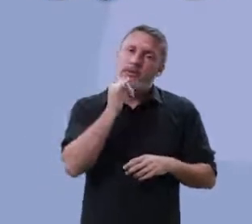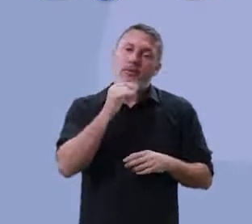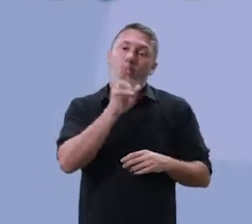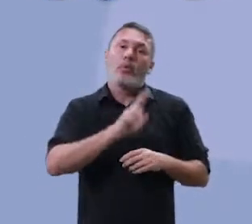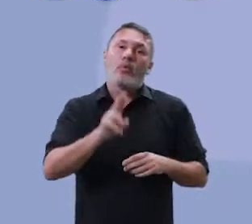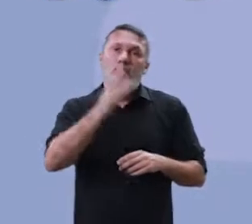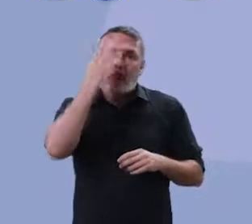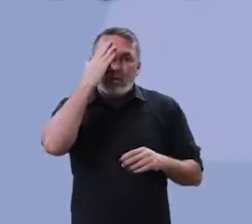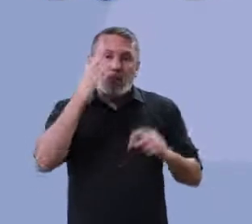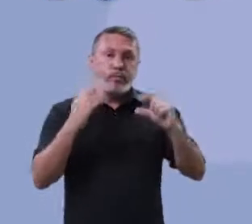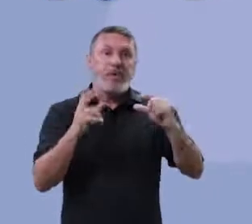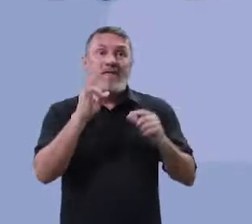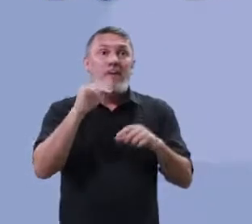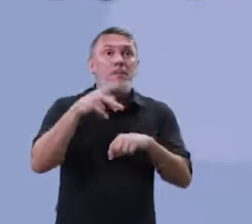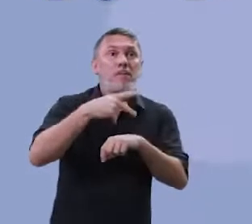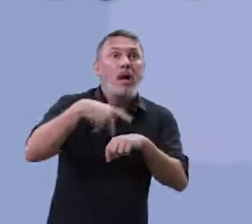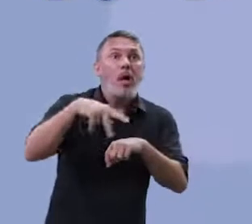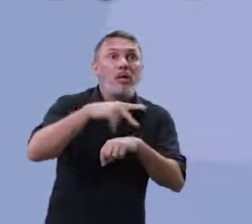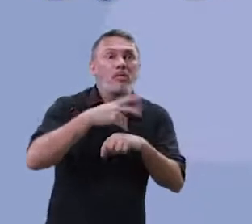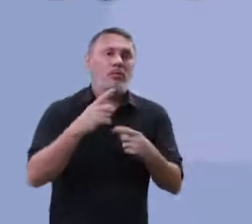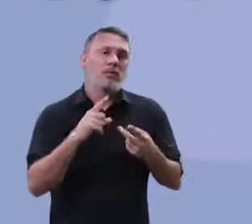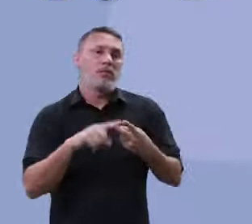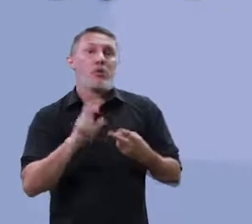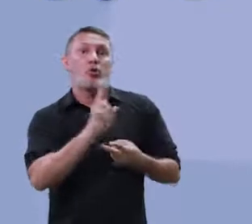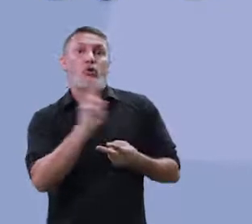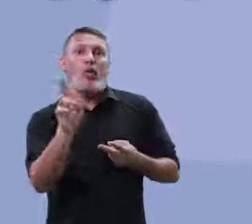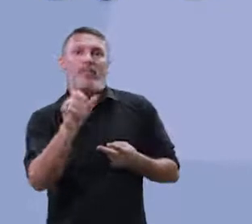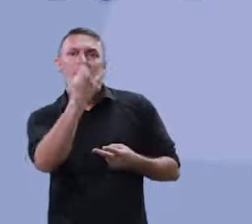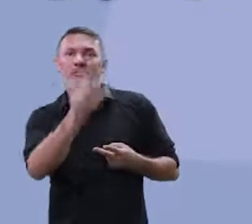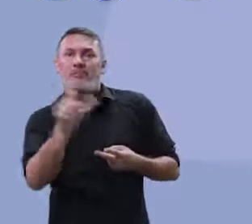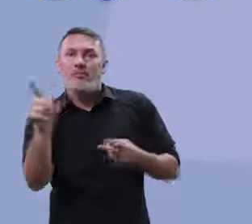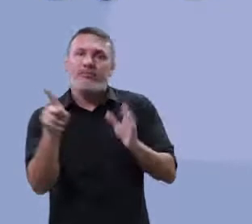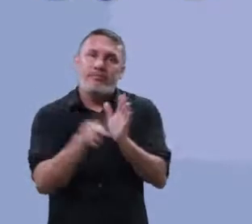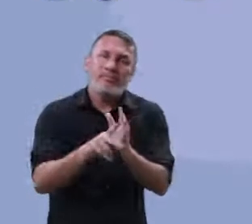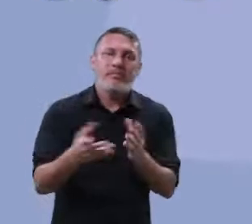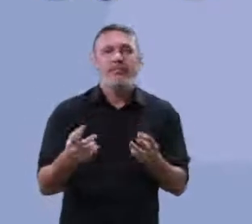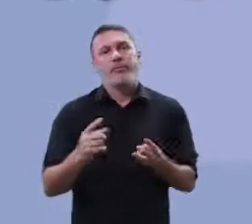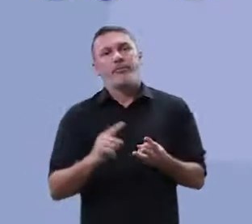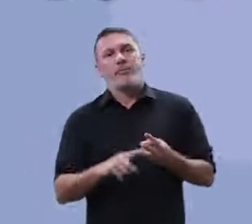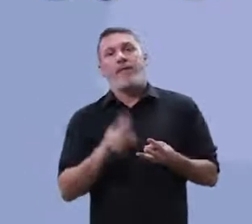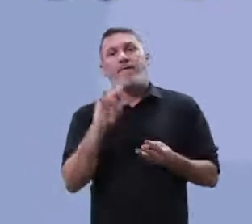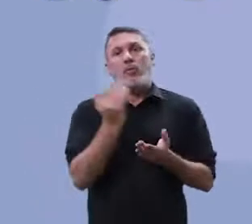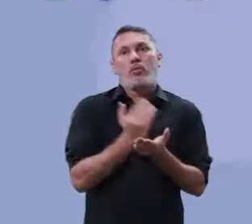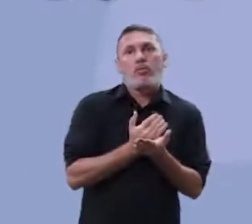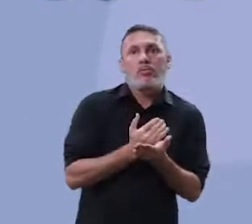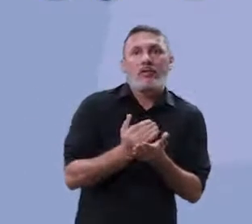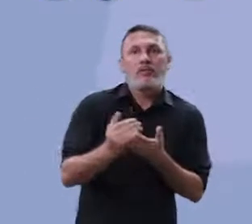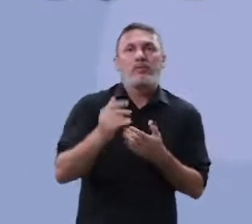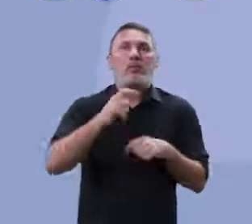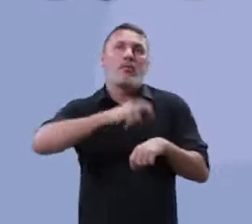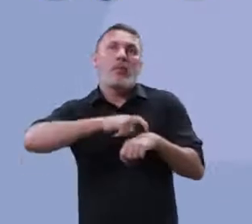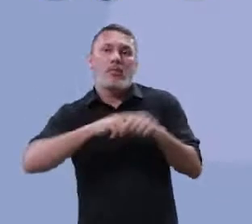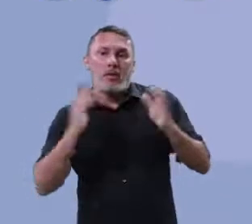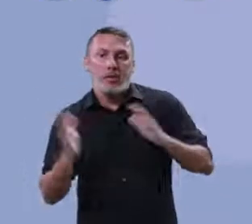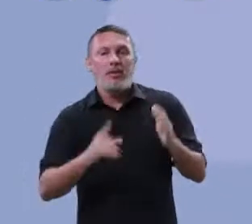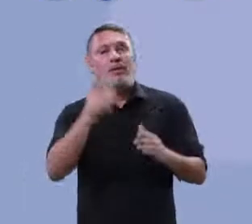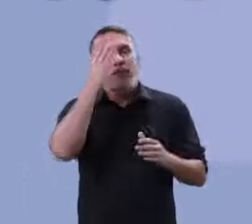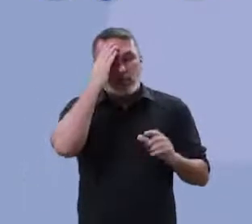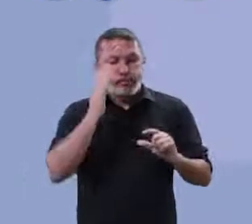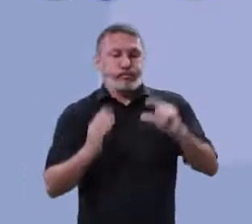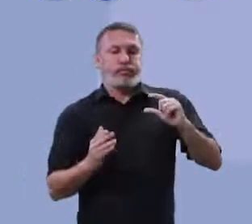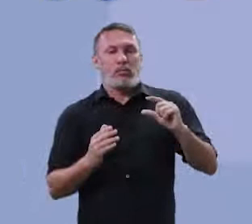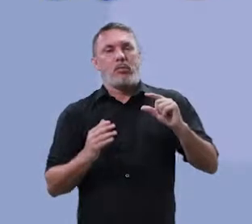o nome de um país, um nome próprio, né? Na verdade, iniciar uma frase, uma oração,